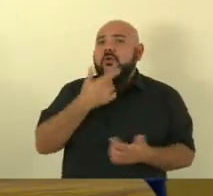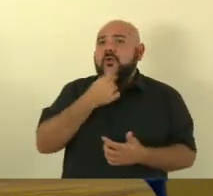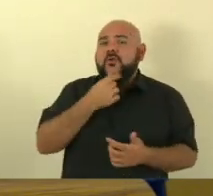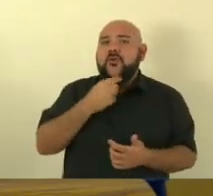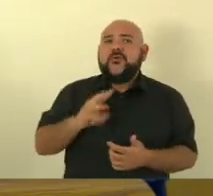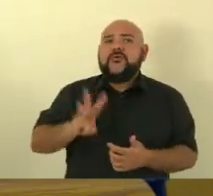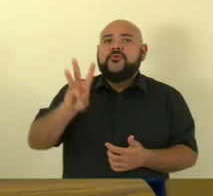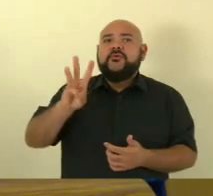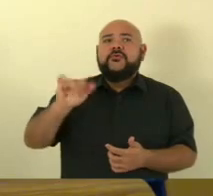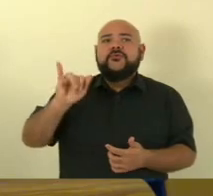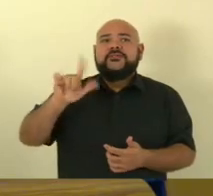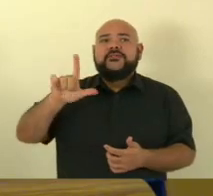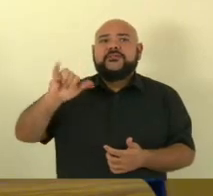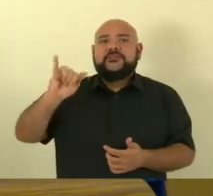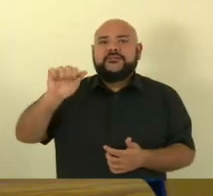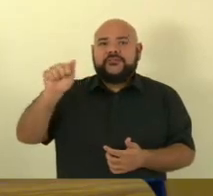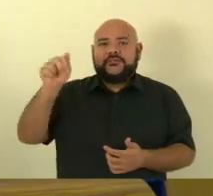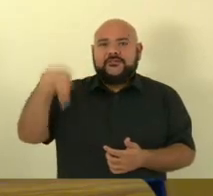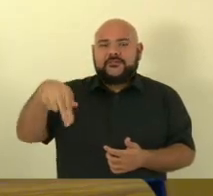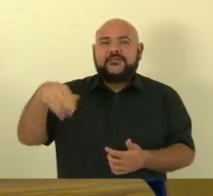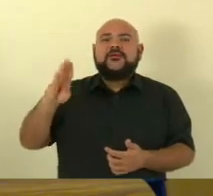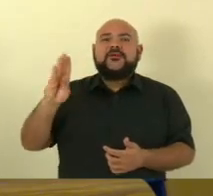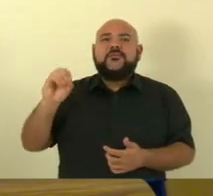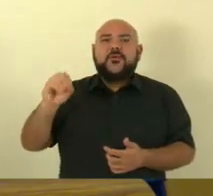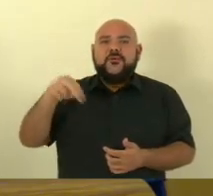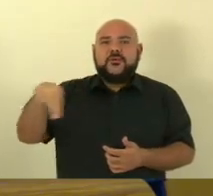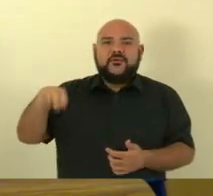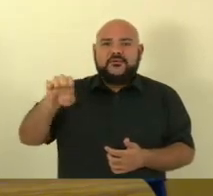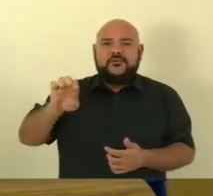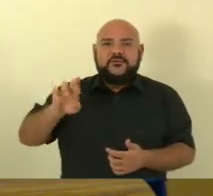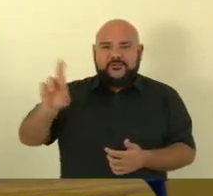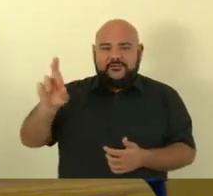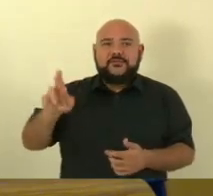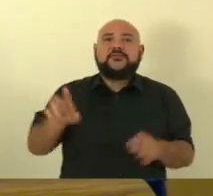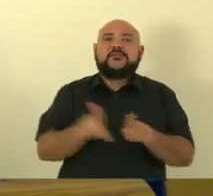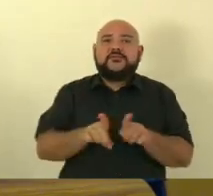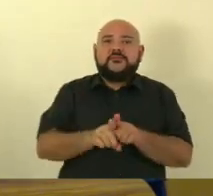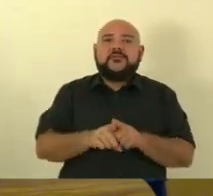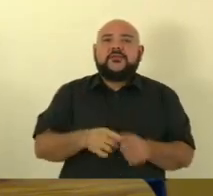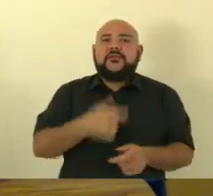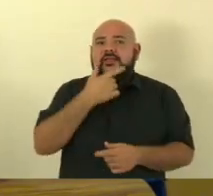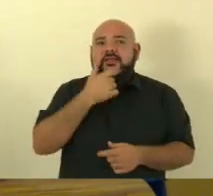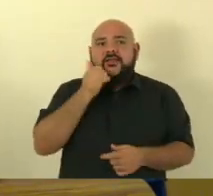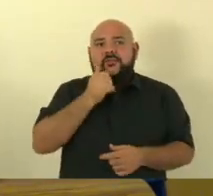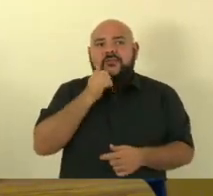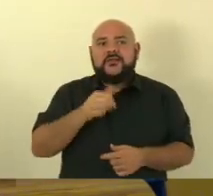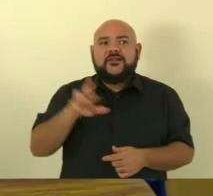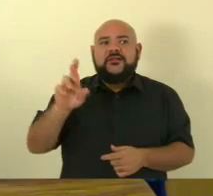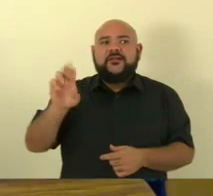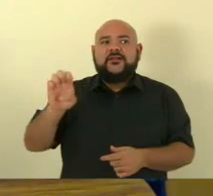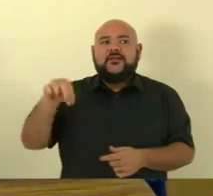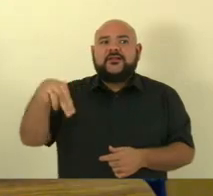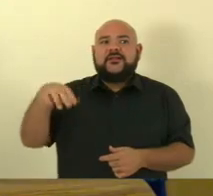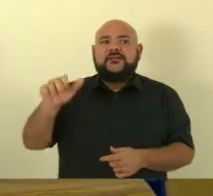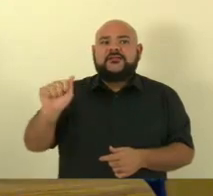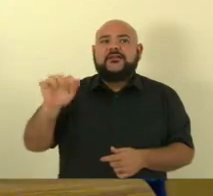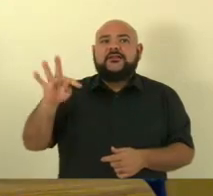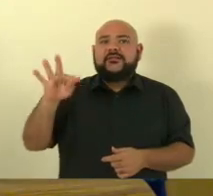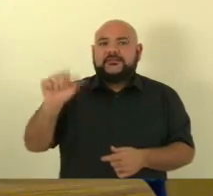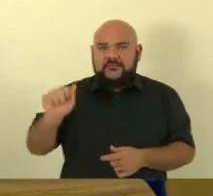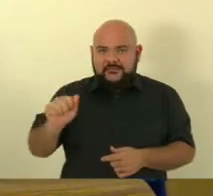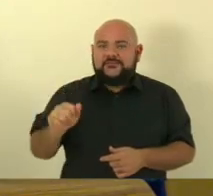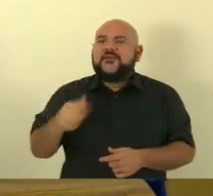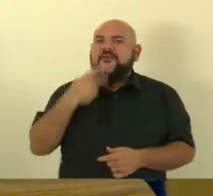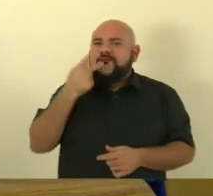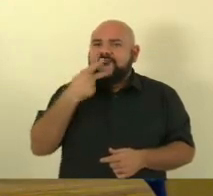país e daquela Renata que trabalha lá na Globo na Globi esse cidadão o dia inteiro é falando de Bolsonaro ele